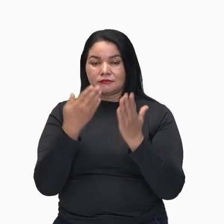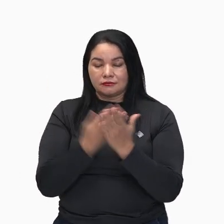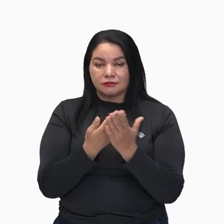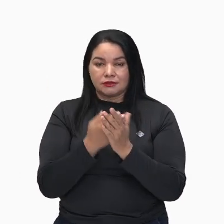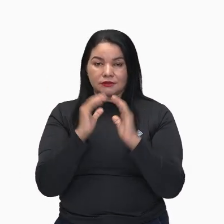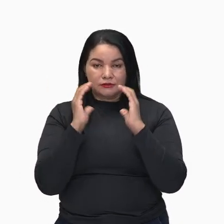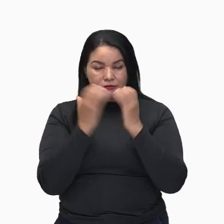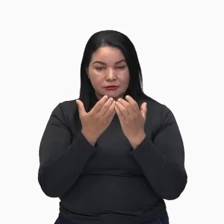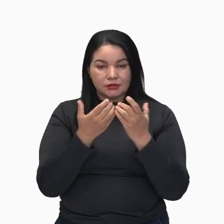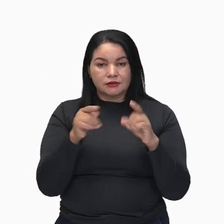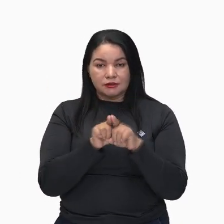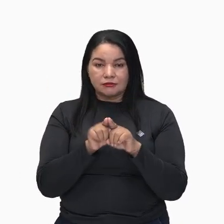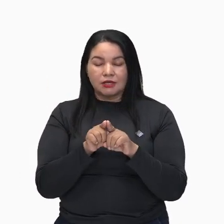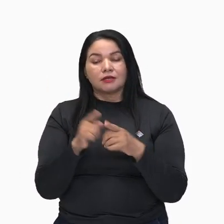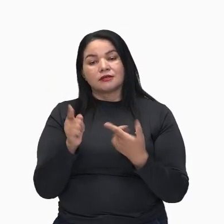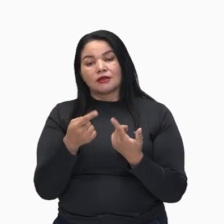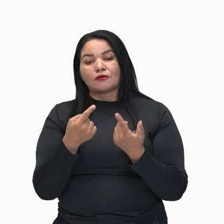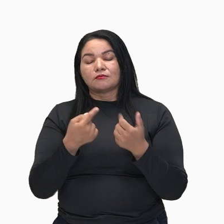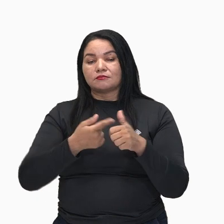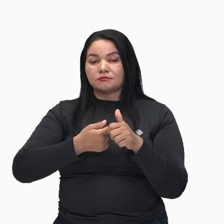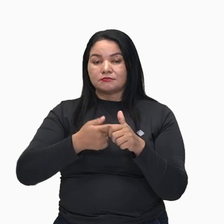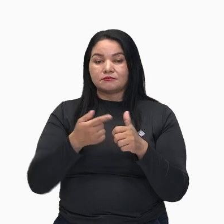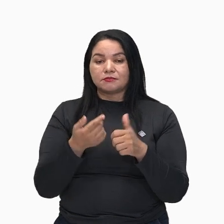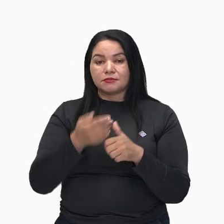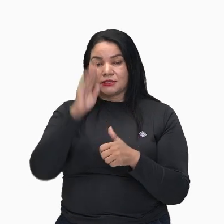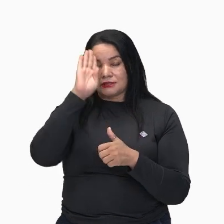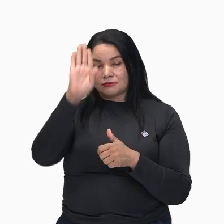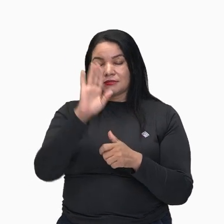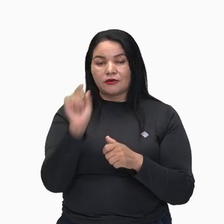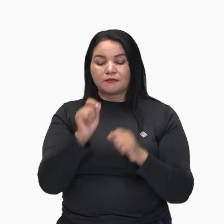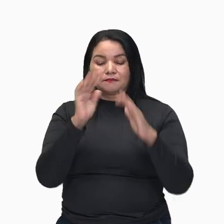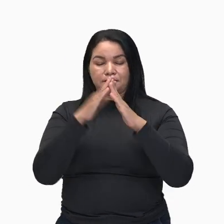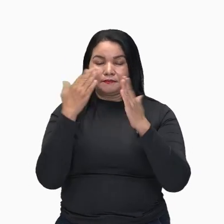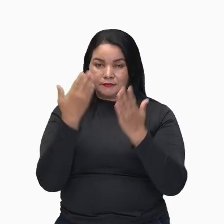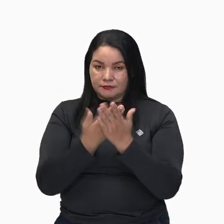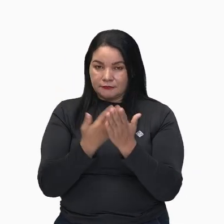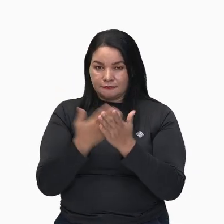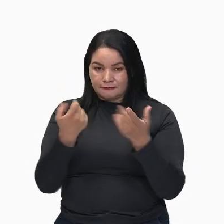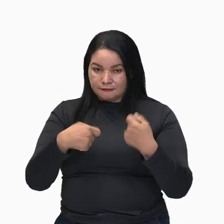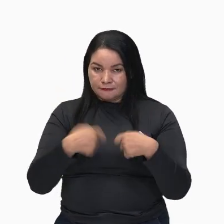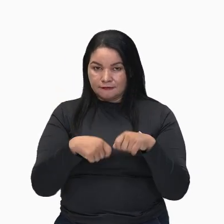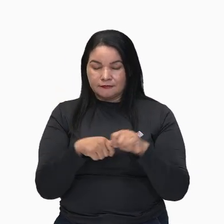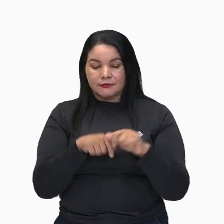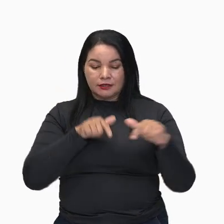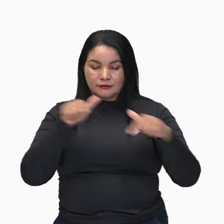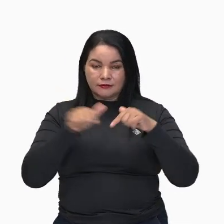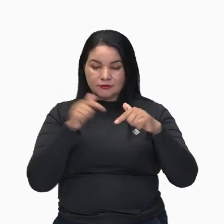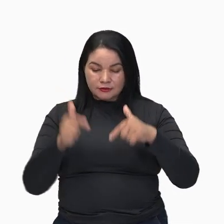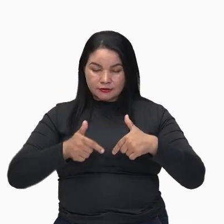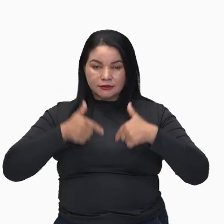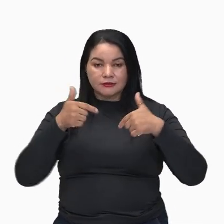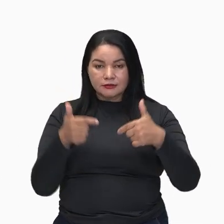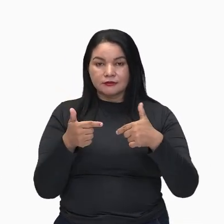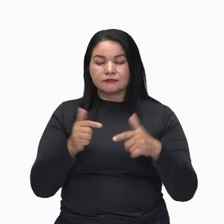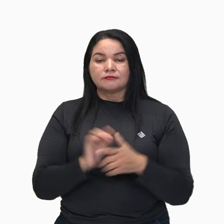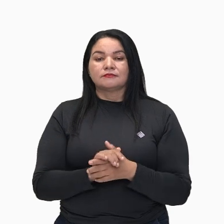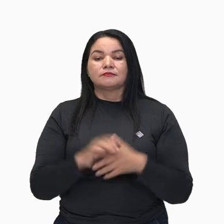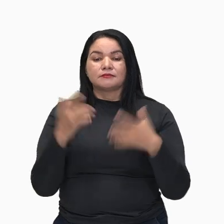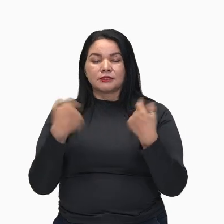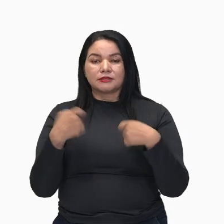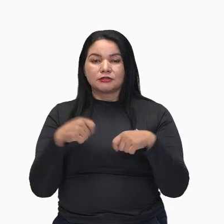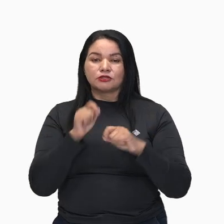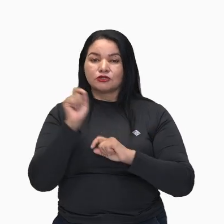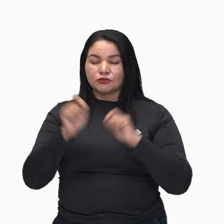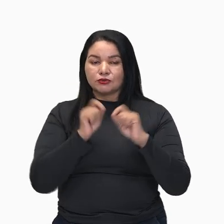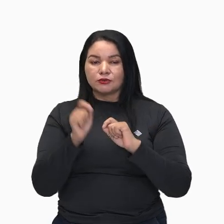escola para promover o conhecimento sobre esses povos. Também, nós vimos que ela verificou como viabilizar, como